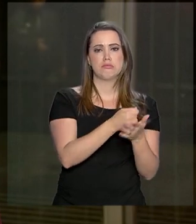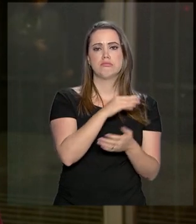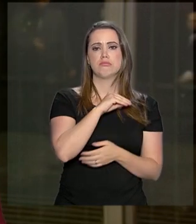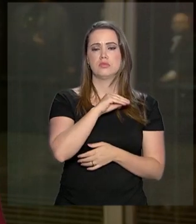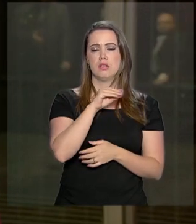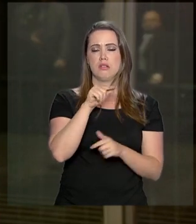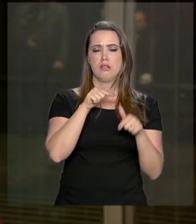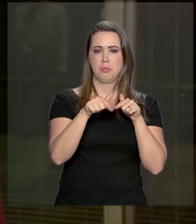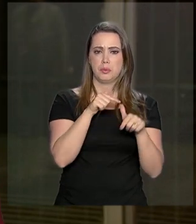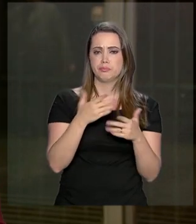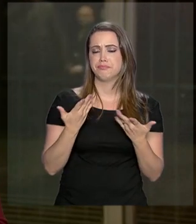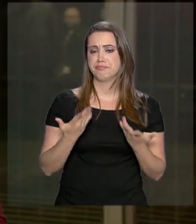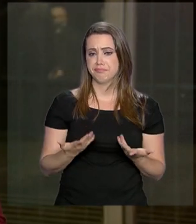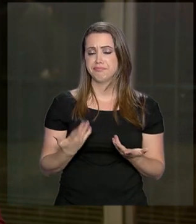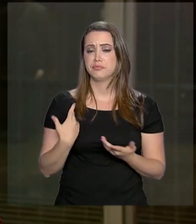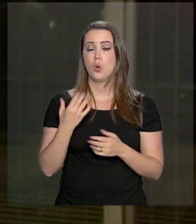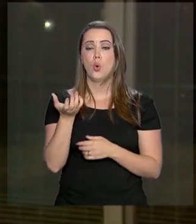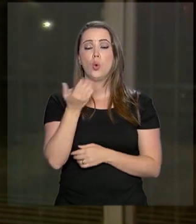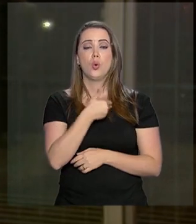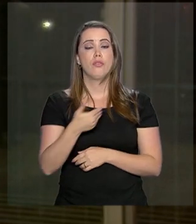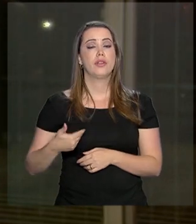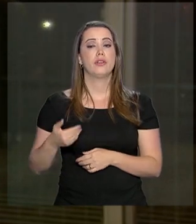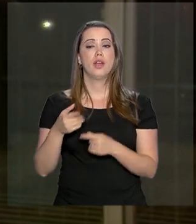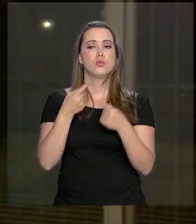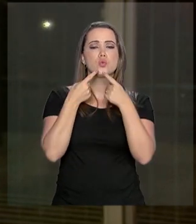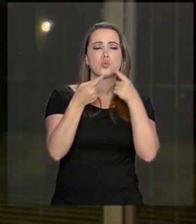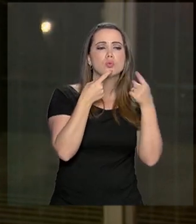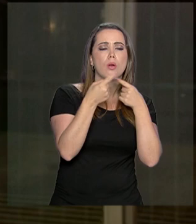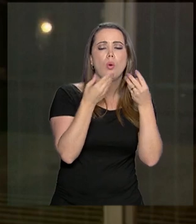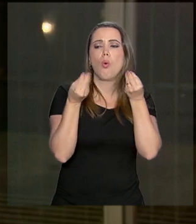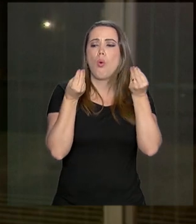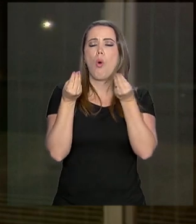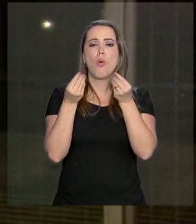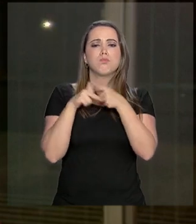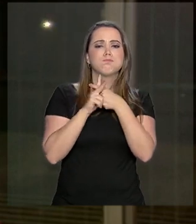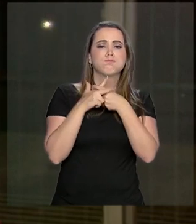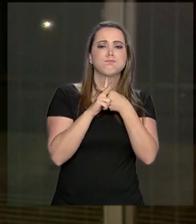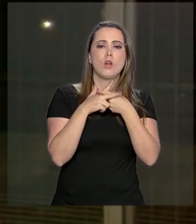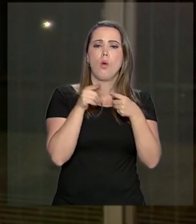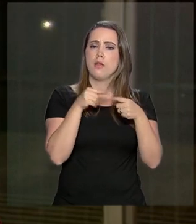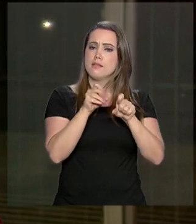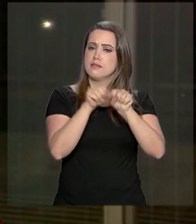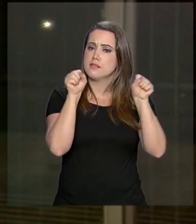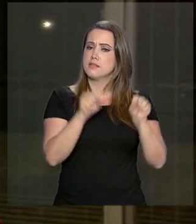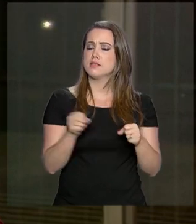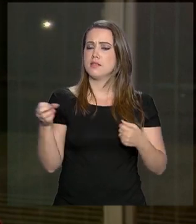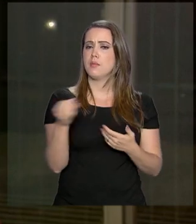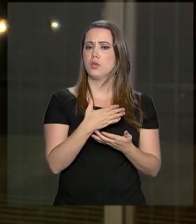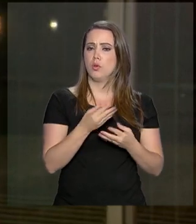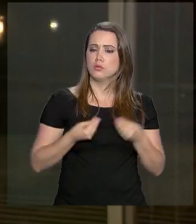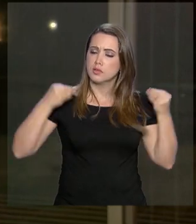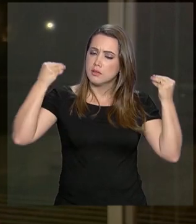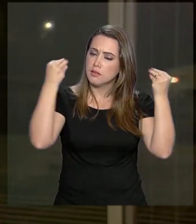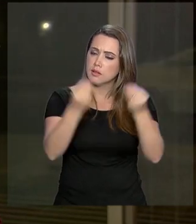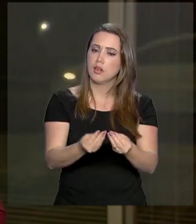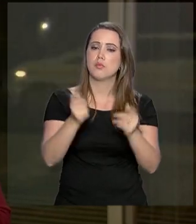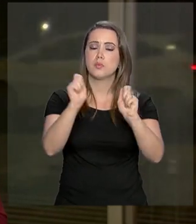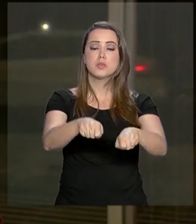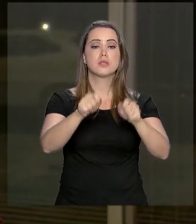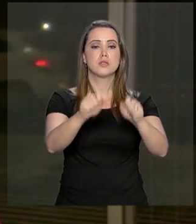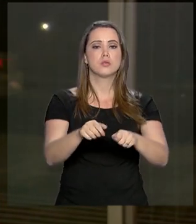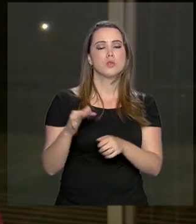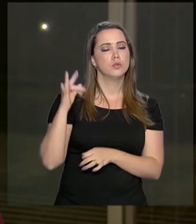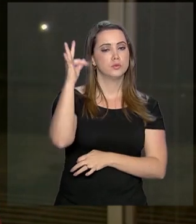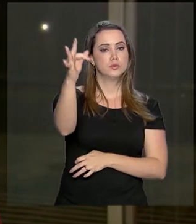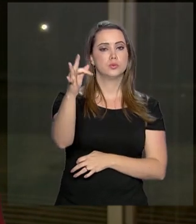pretende? O governo quer discutir sobre como consertar esse regime previdenciário e garantir aí um